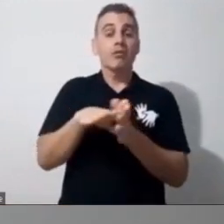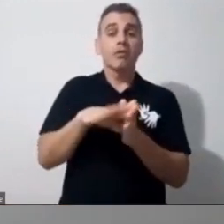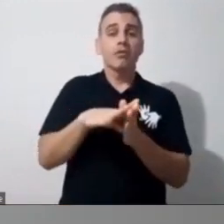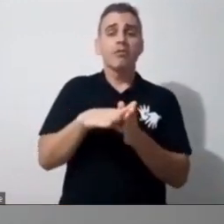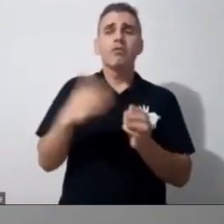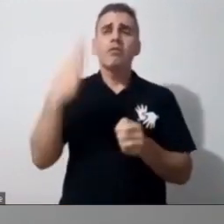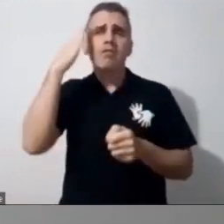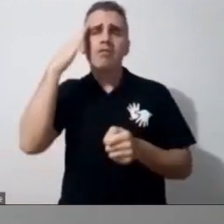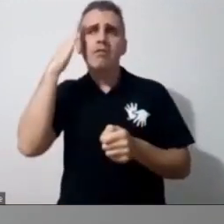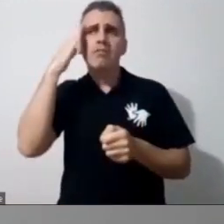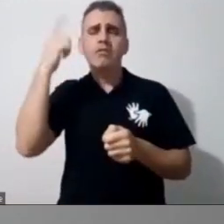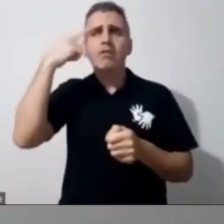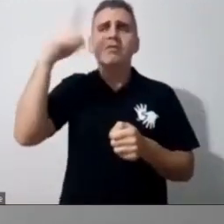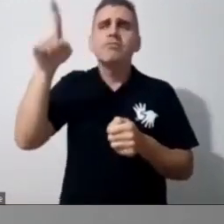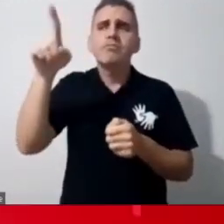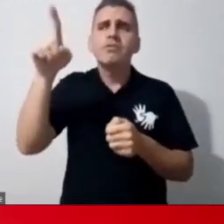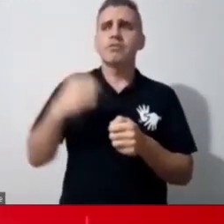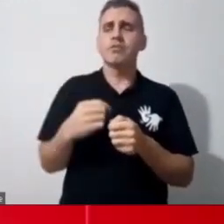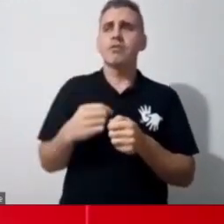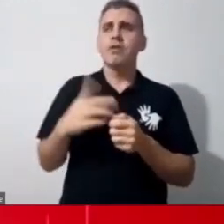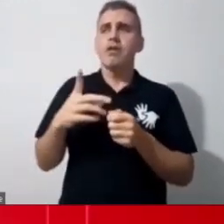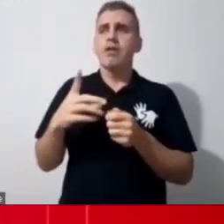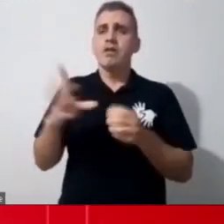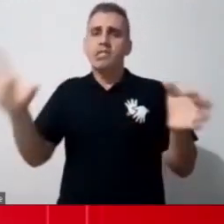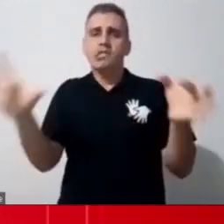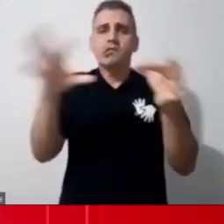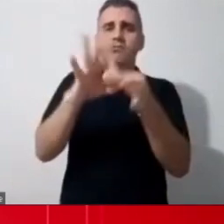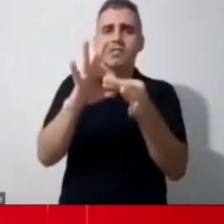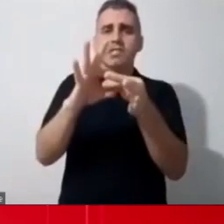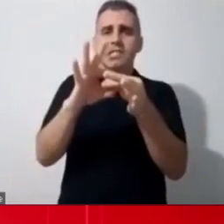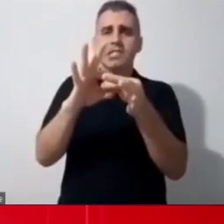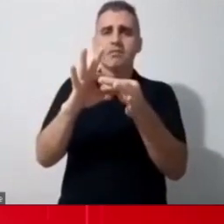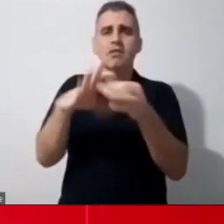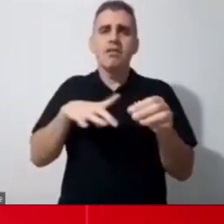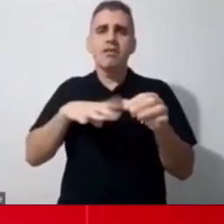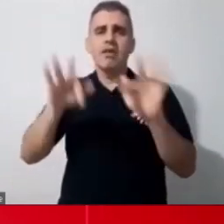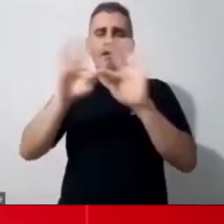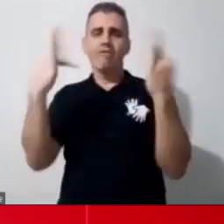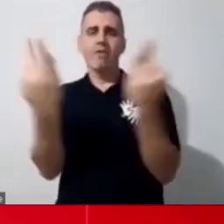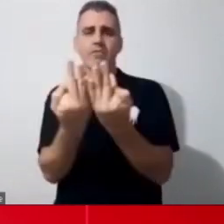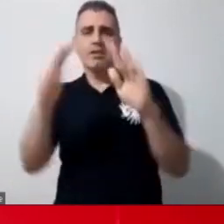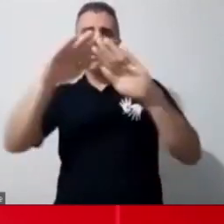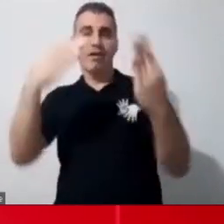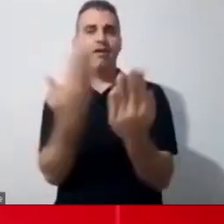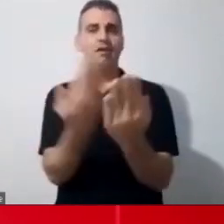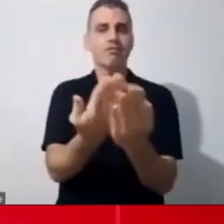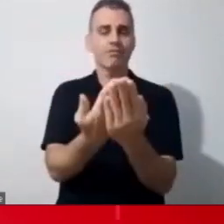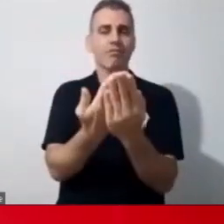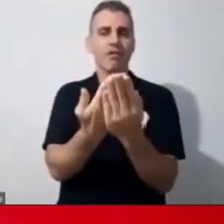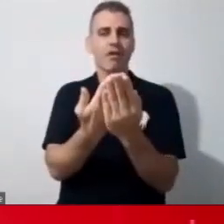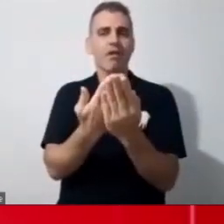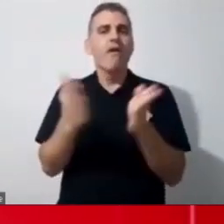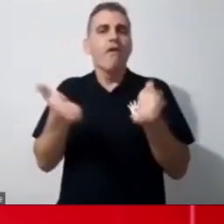pensam sobre a conexão que deve ter a família e a escola nesse momento de pandemia,